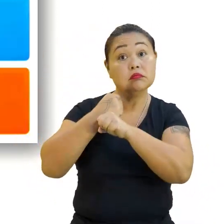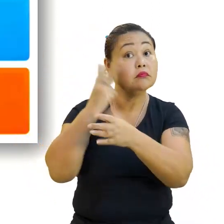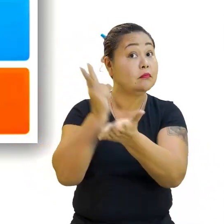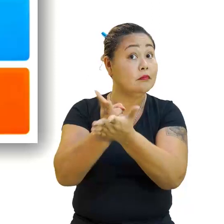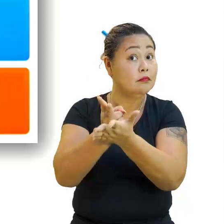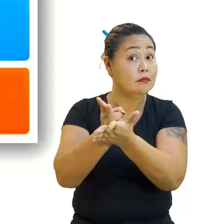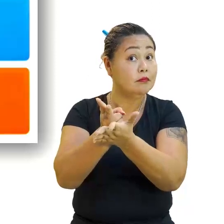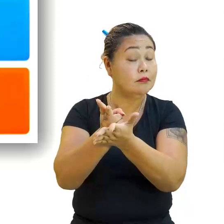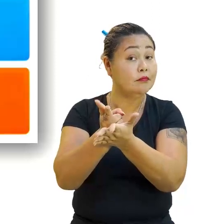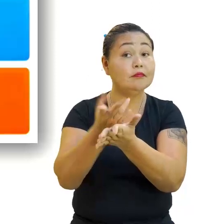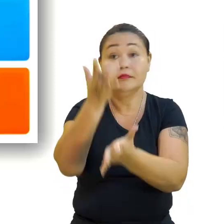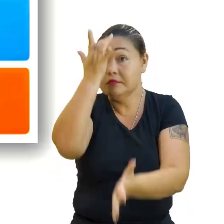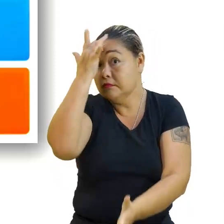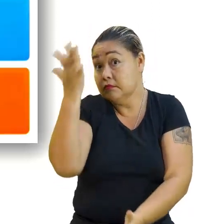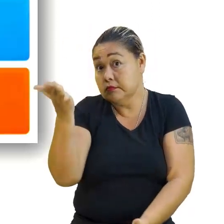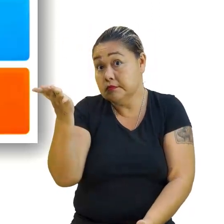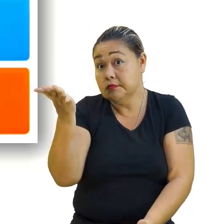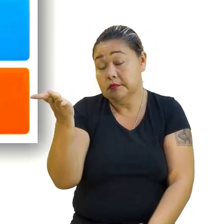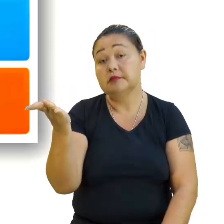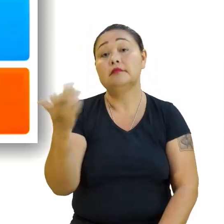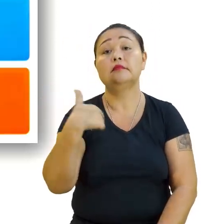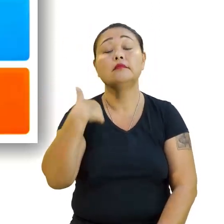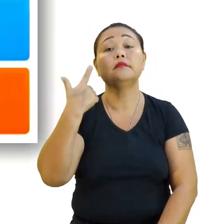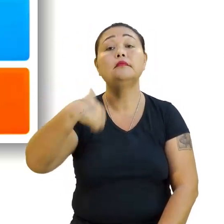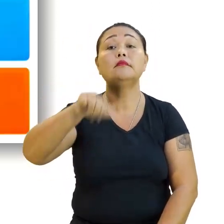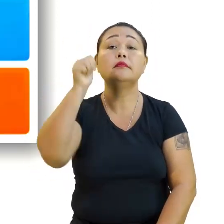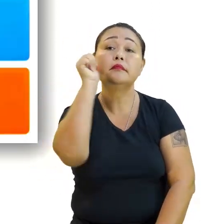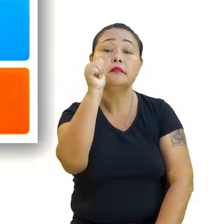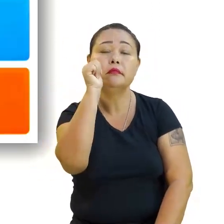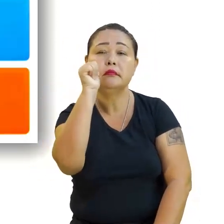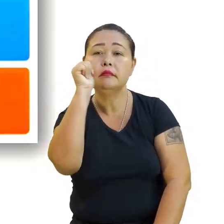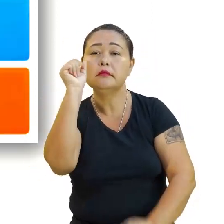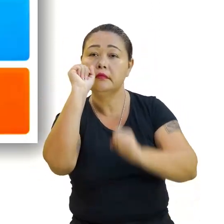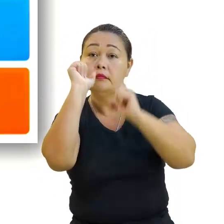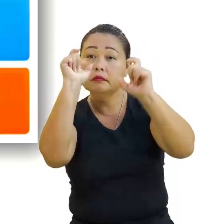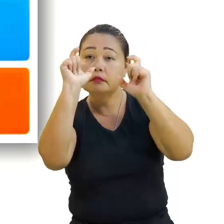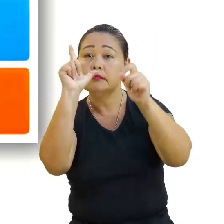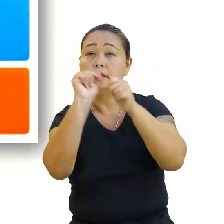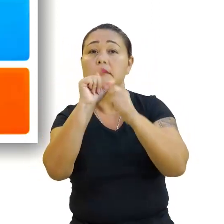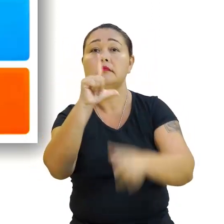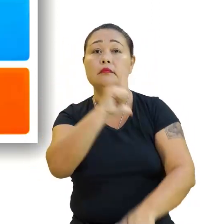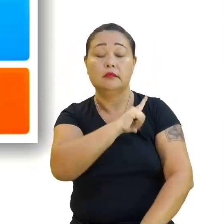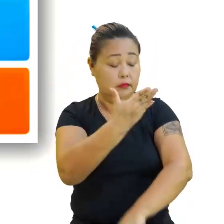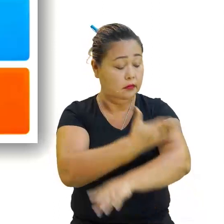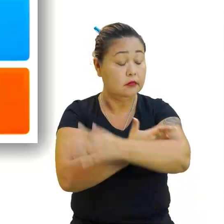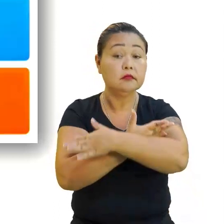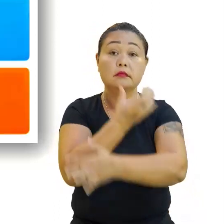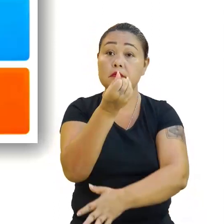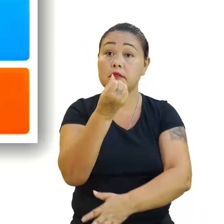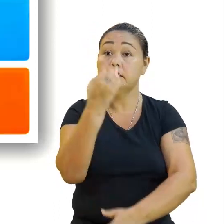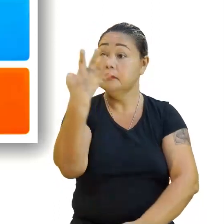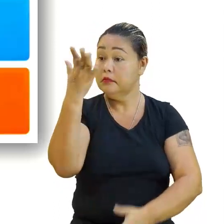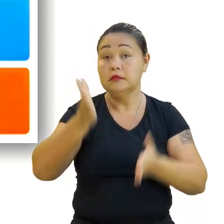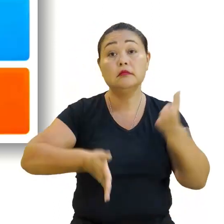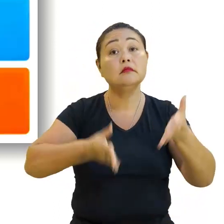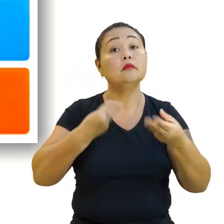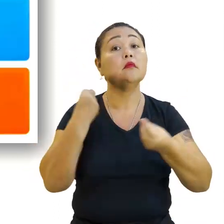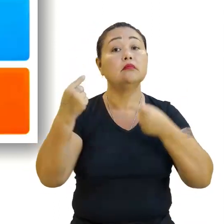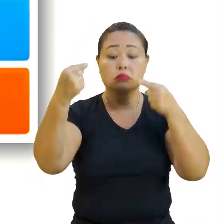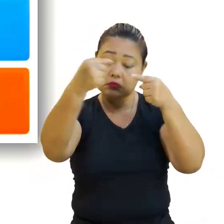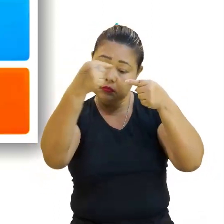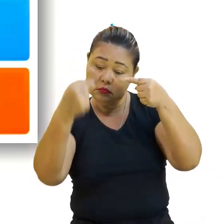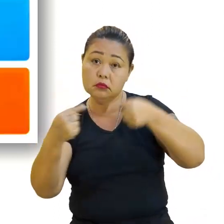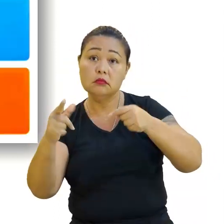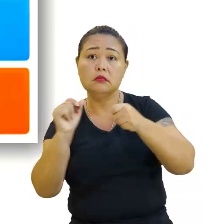É mais fácil, né? Então, as meninas já ficam ligadas. Ah, se eu tenho 6 camisas e 4 calças, como que eu posso me vestir?